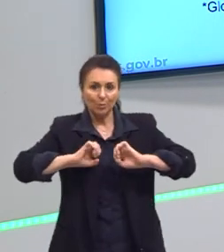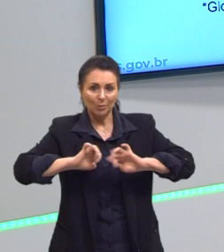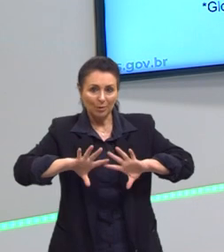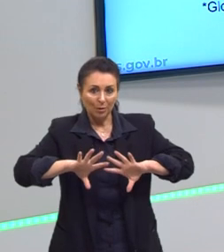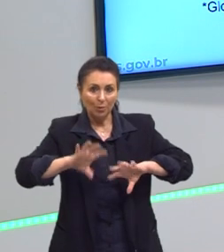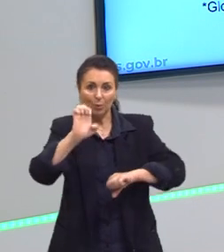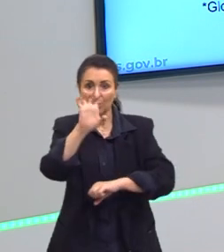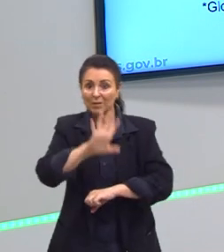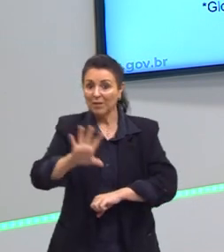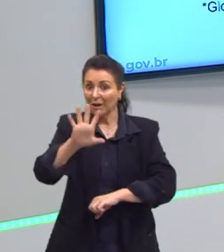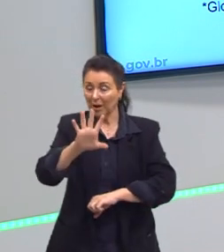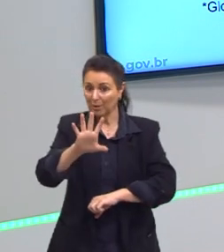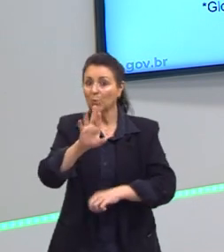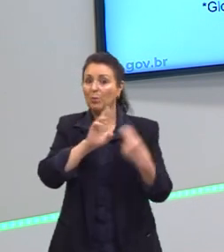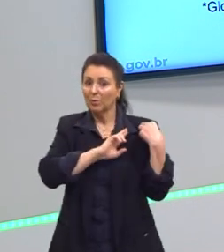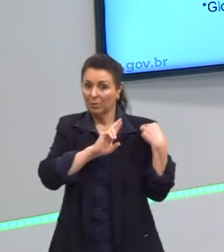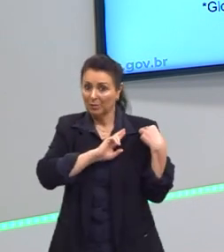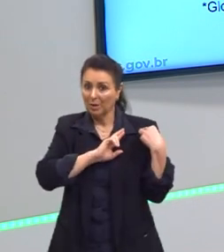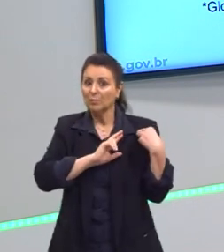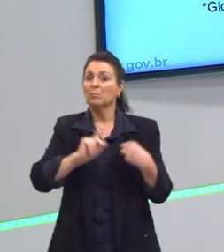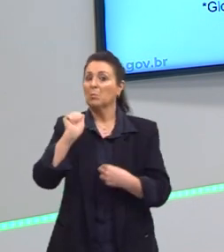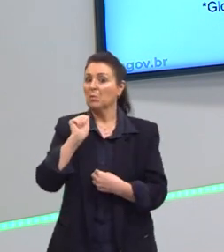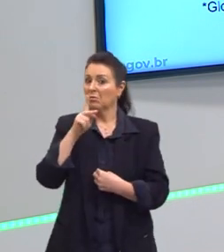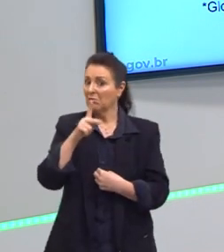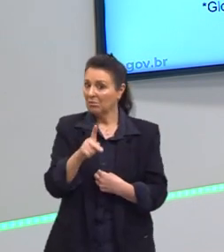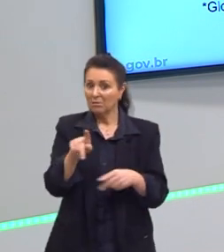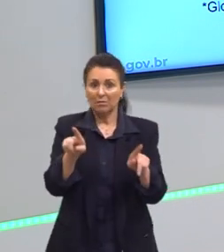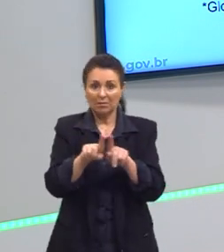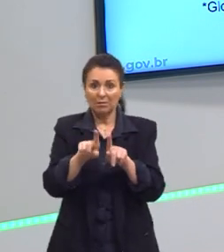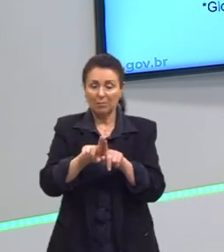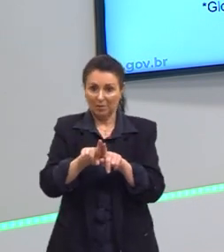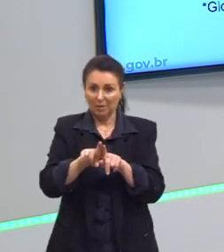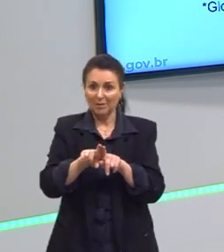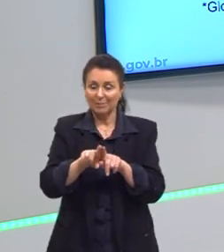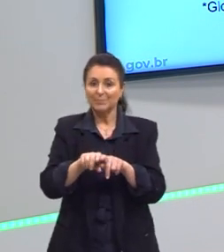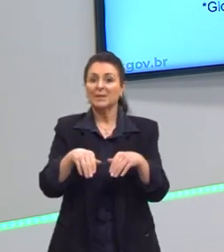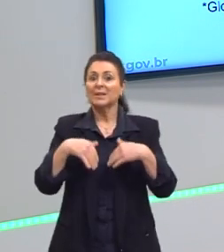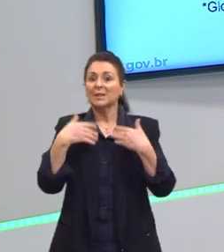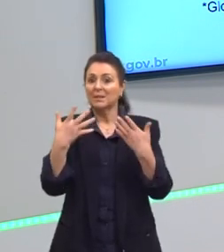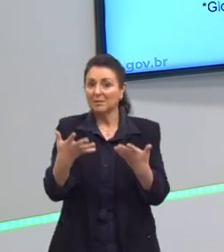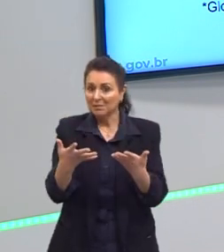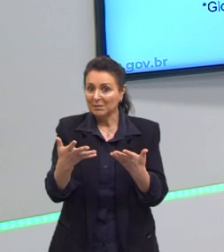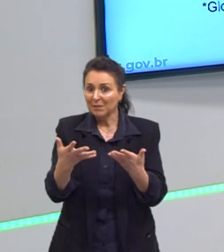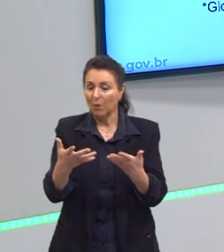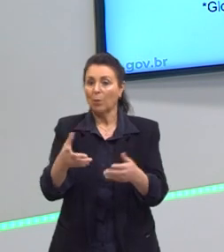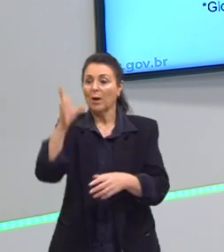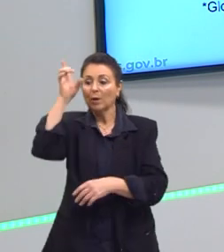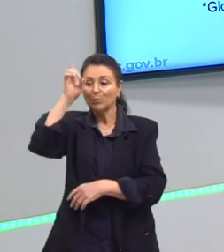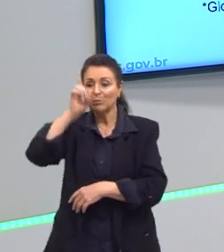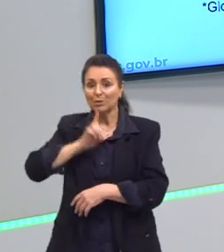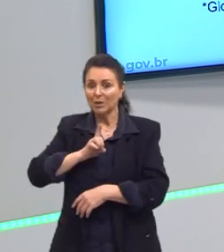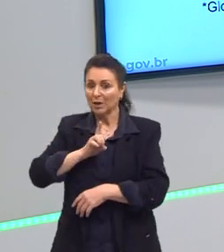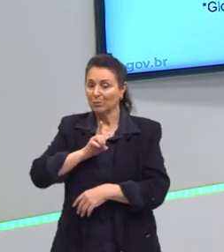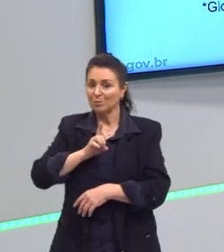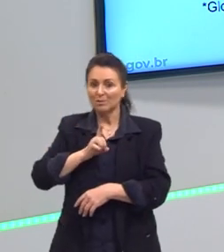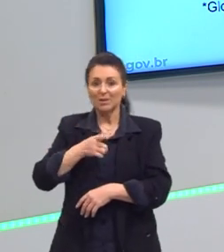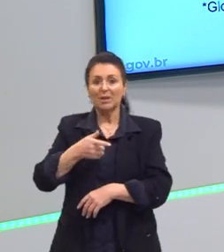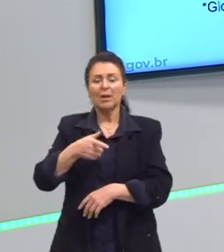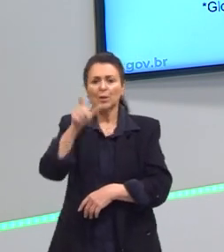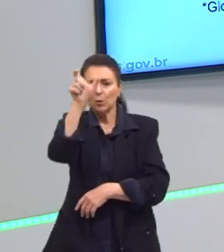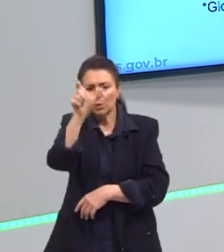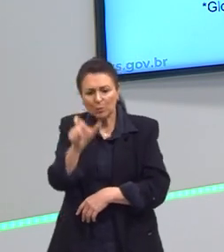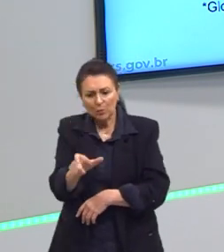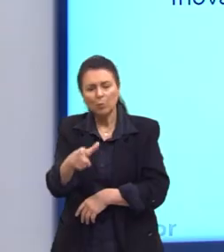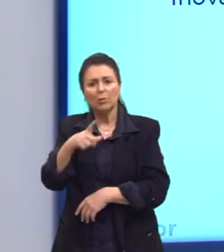aposentadoria, direitos, o Estado do bem-estar social considera esses direitos inegociáveis para o ser humano.